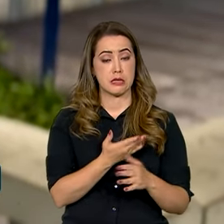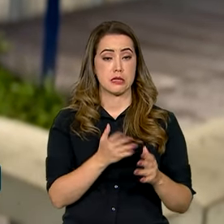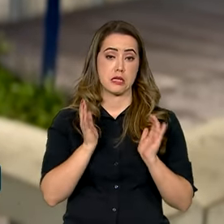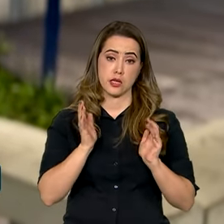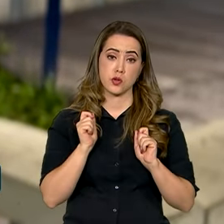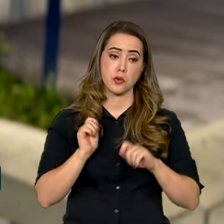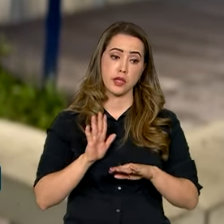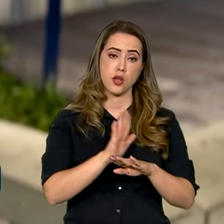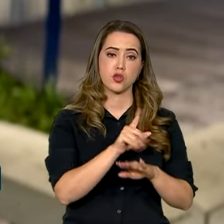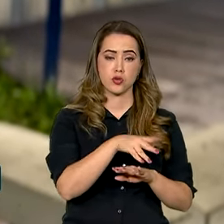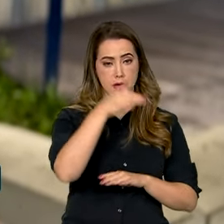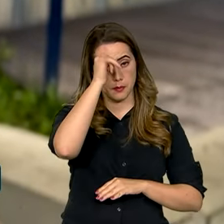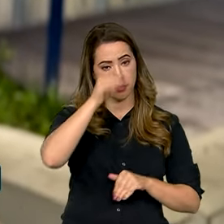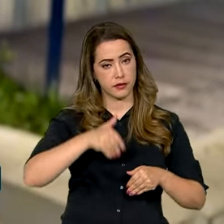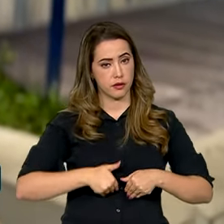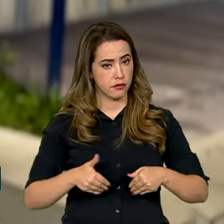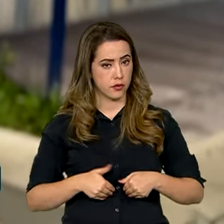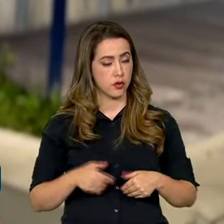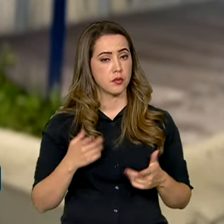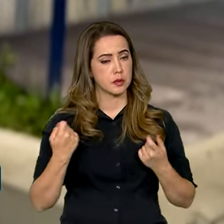nessa área do combate à fome a quem precisa. Obrigado. Obrigado.